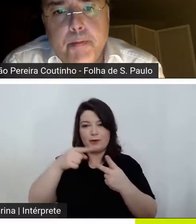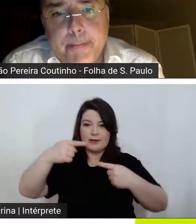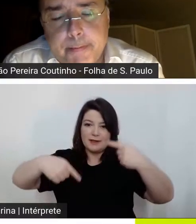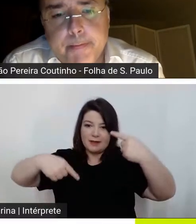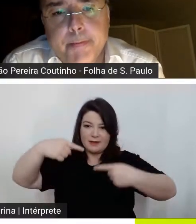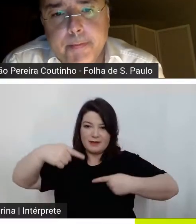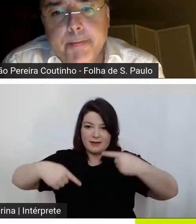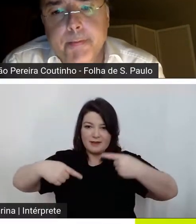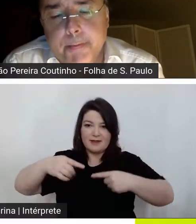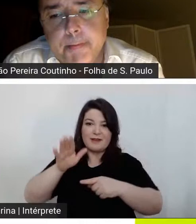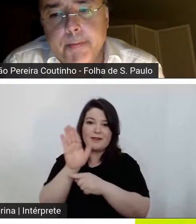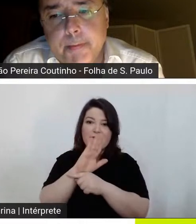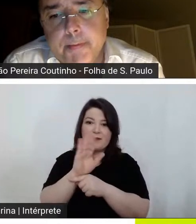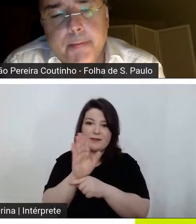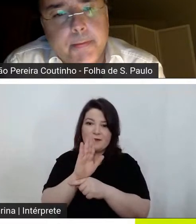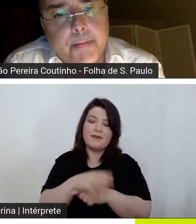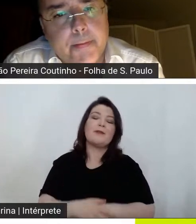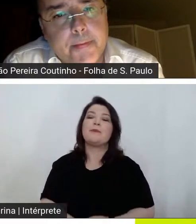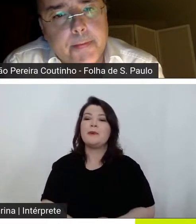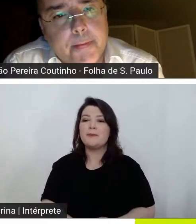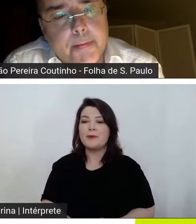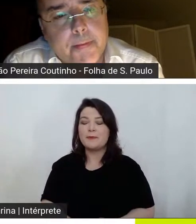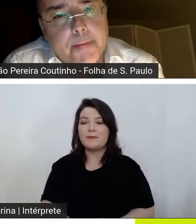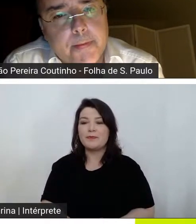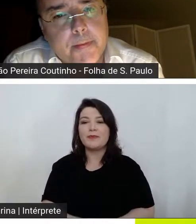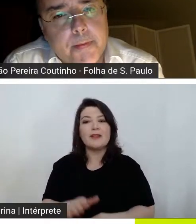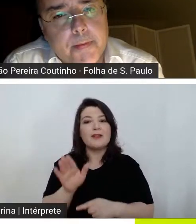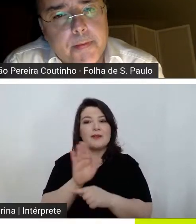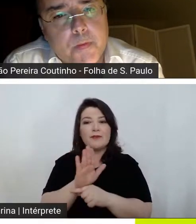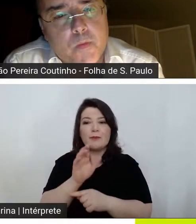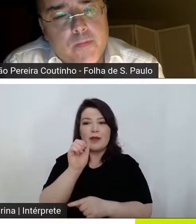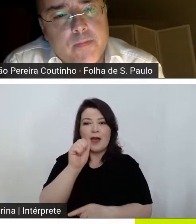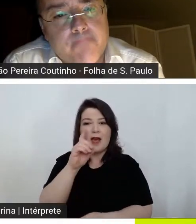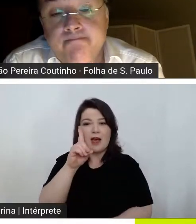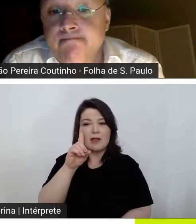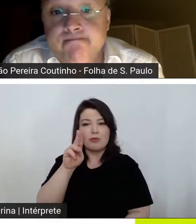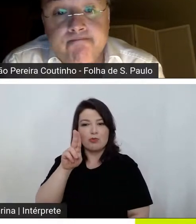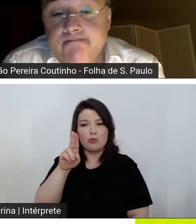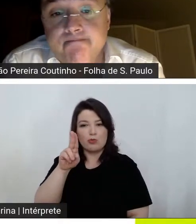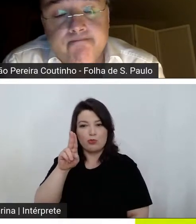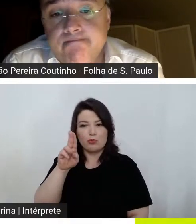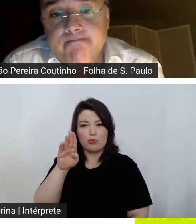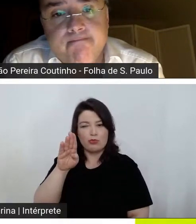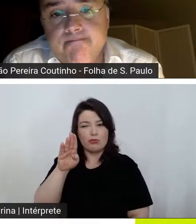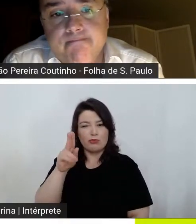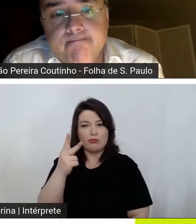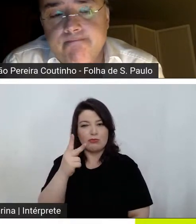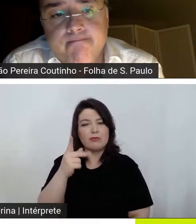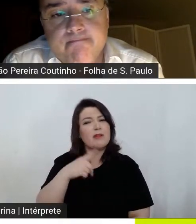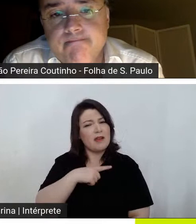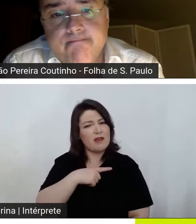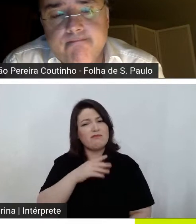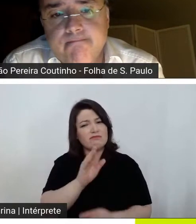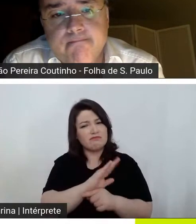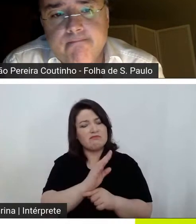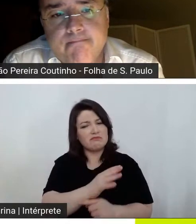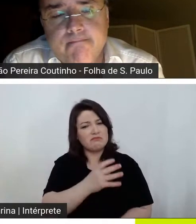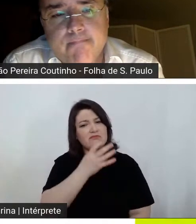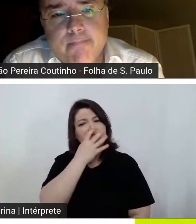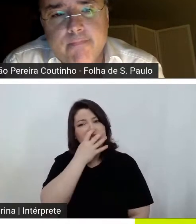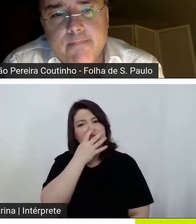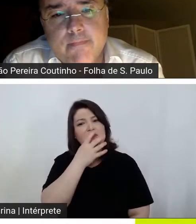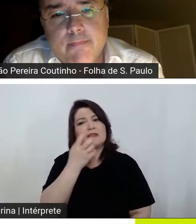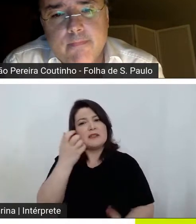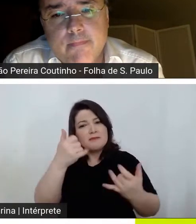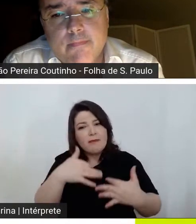filme o filme Adu é um filme eu não sei se vocês já assistiram é filme muito tocante fala da infância